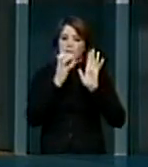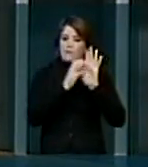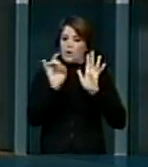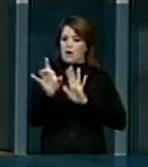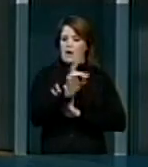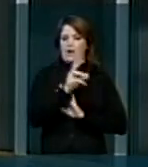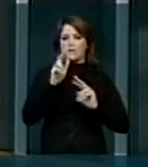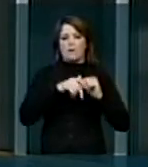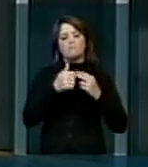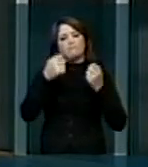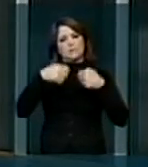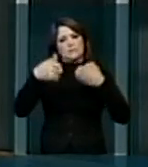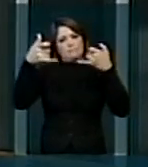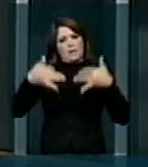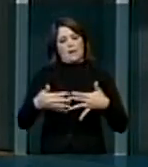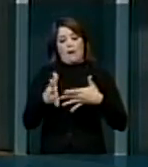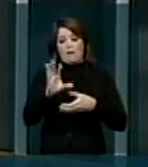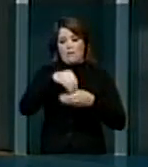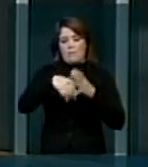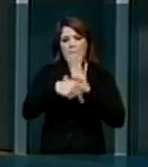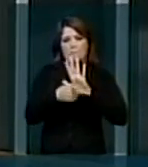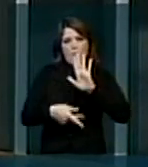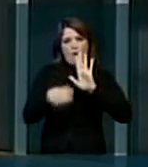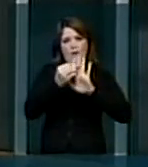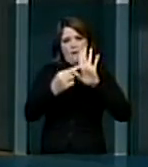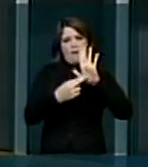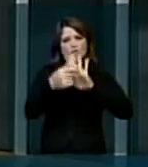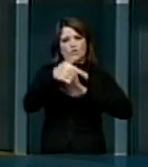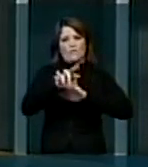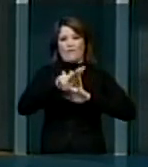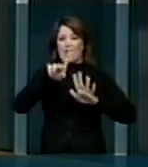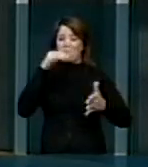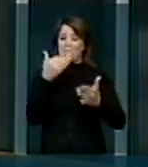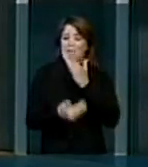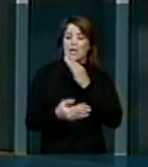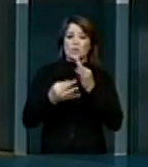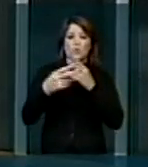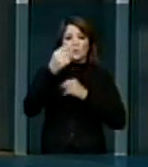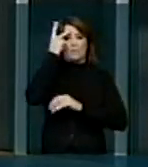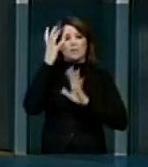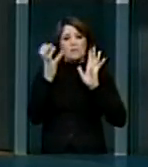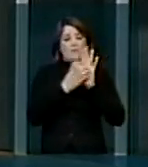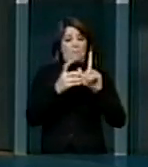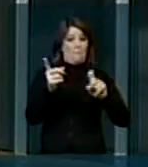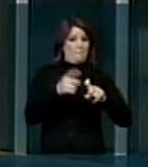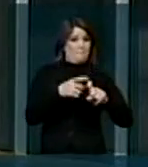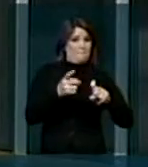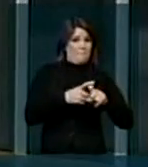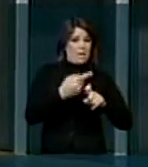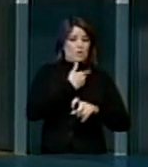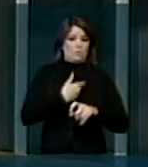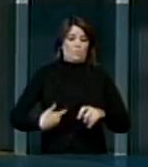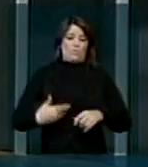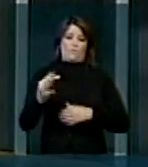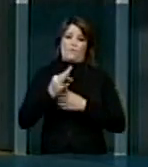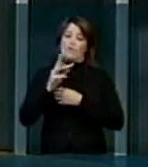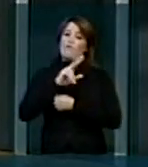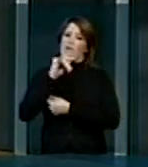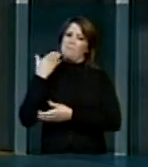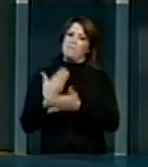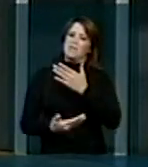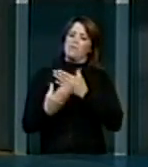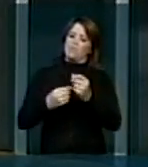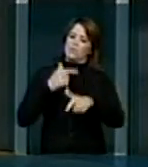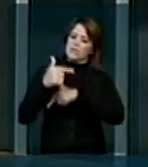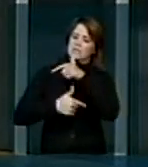Deve-se ressaltar que a inclusão dessa nova regra carretará prejuízo aos servidores médicos públicos federais que